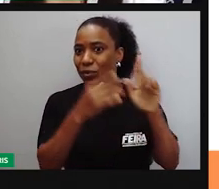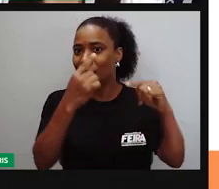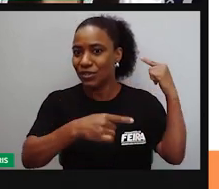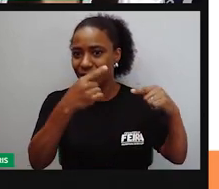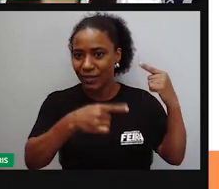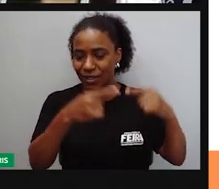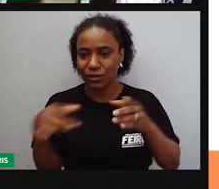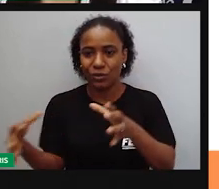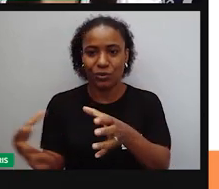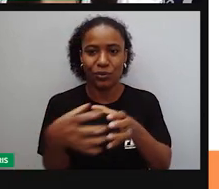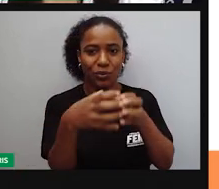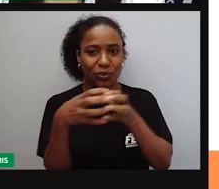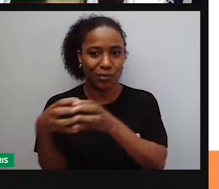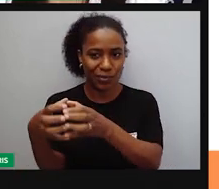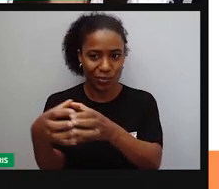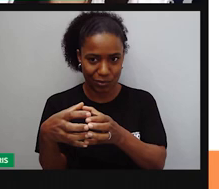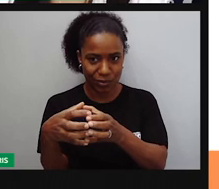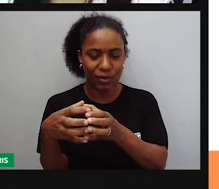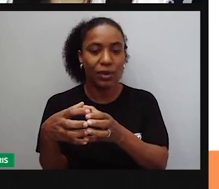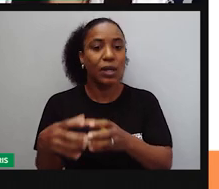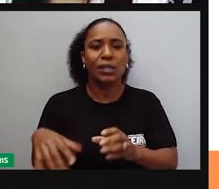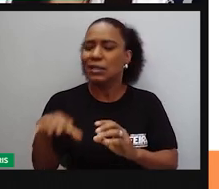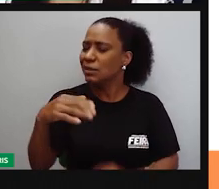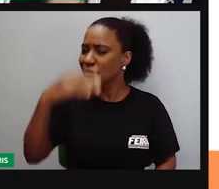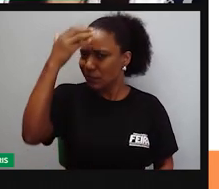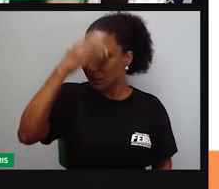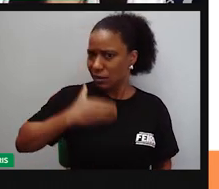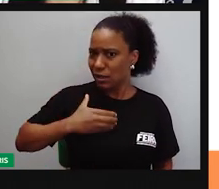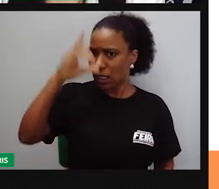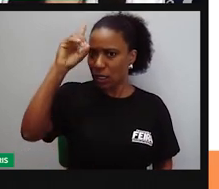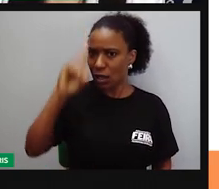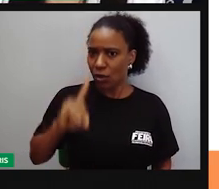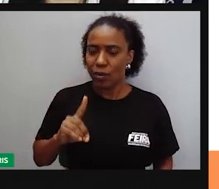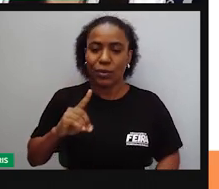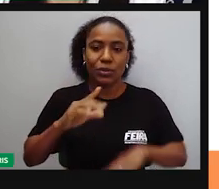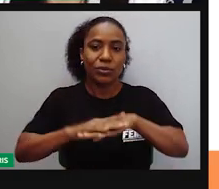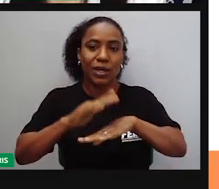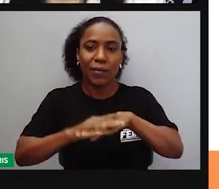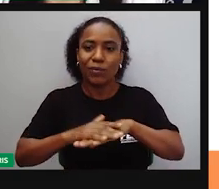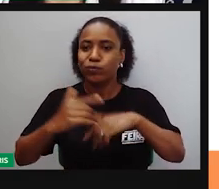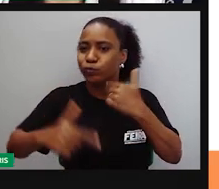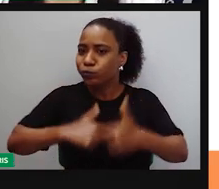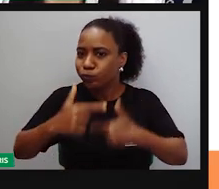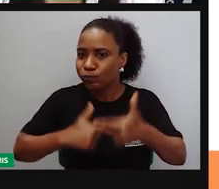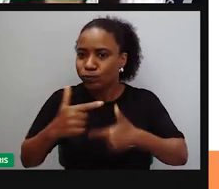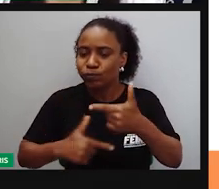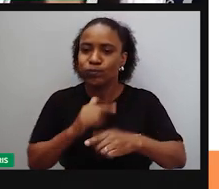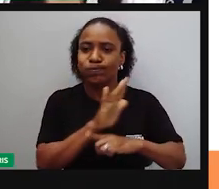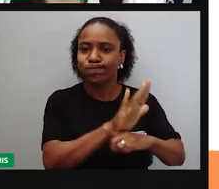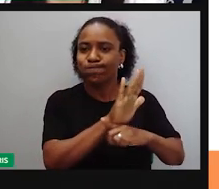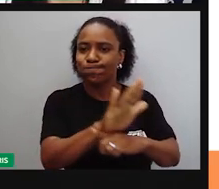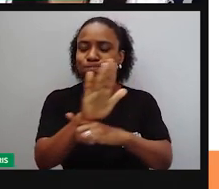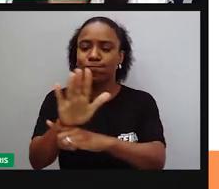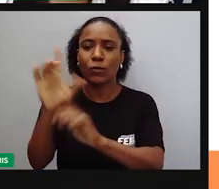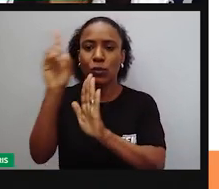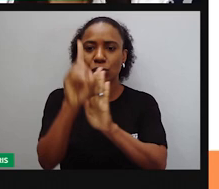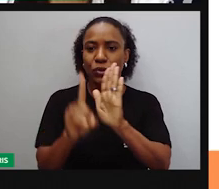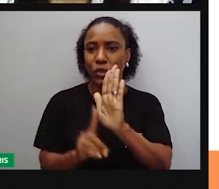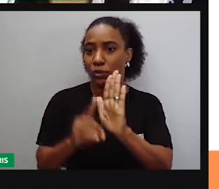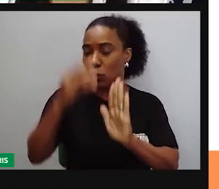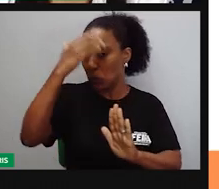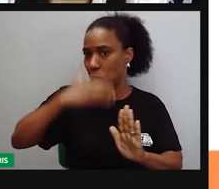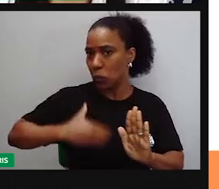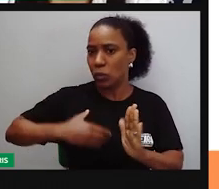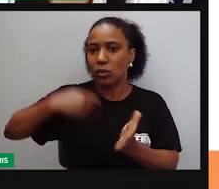Cidadão é aquele que pratica a cidadania. Cidadania aquele indivíduo que possui aí os seus direitos e possui